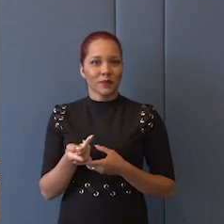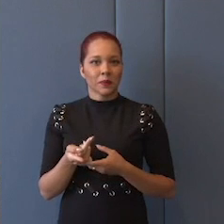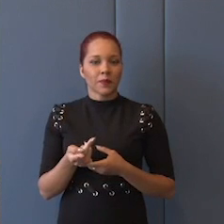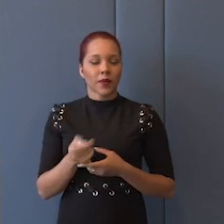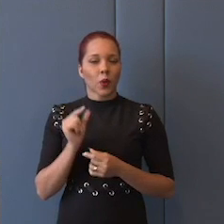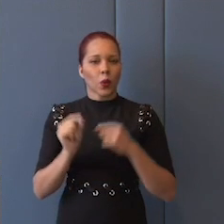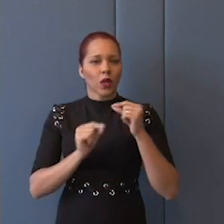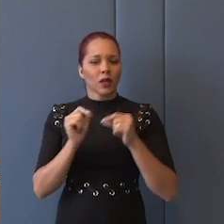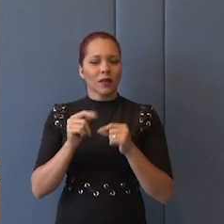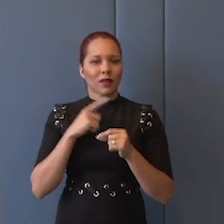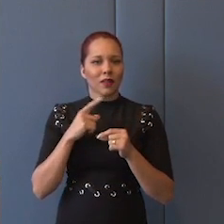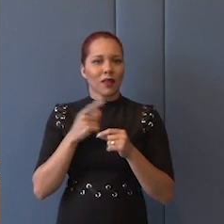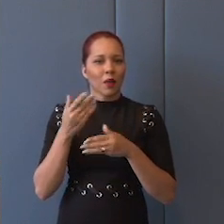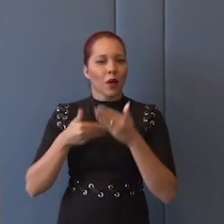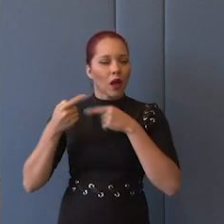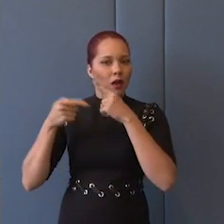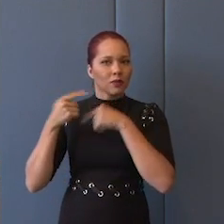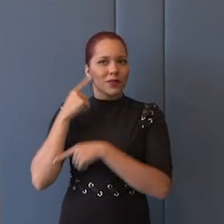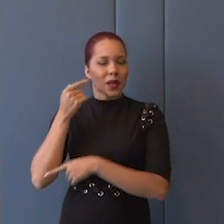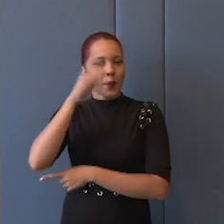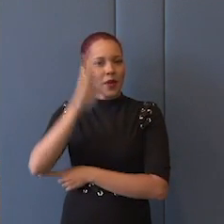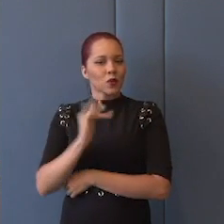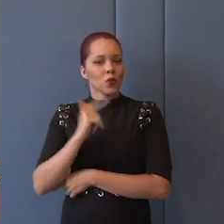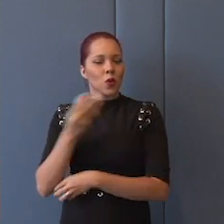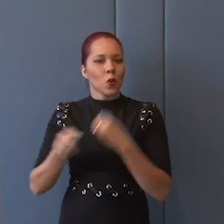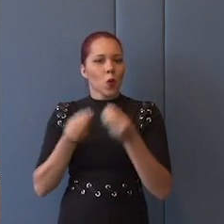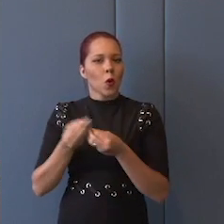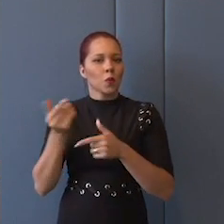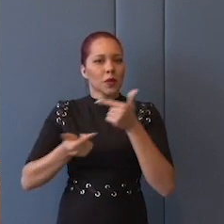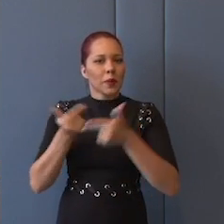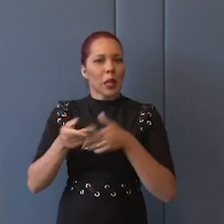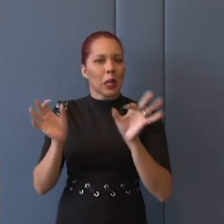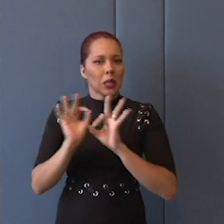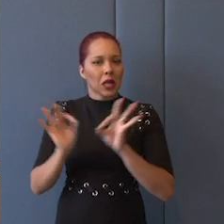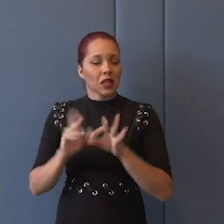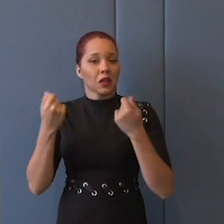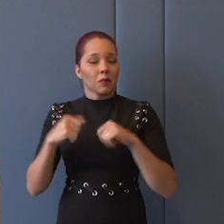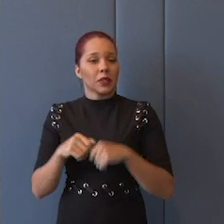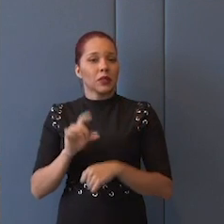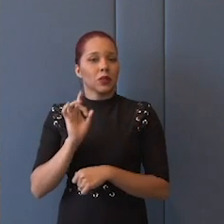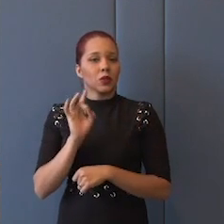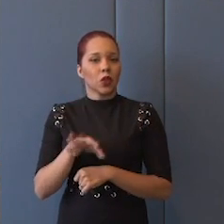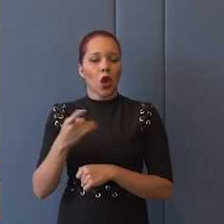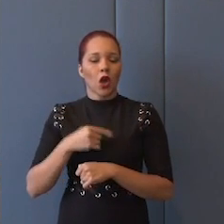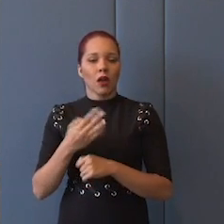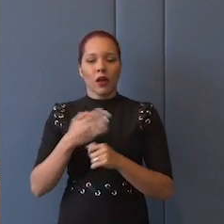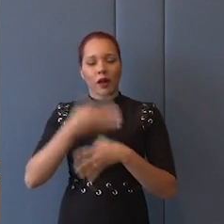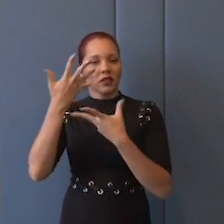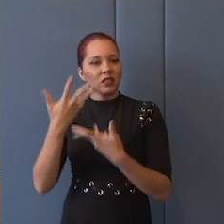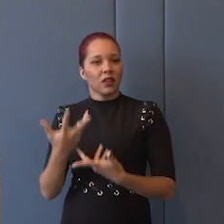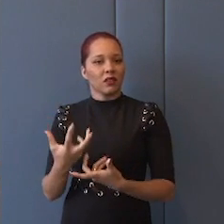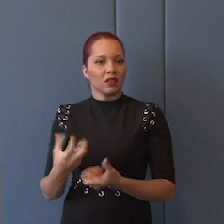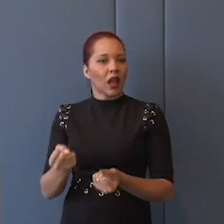o que está por trás também? Está por trás assim, olha, o Brasil não tem condição de atuar em nada, a gente tem que simplesmente embarcar em